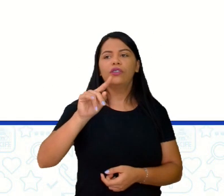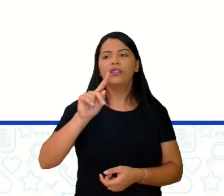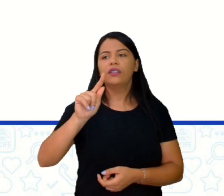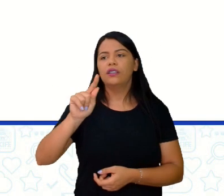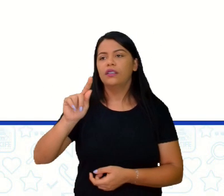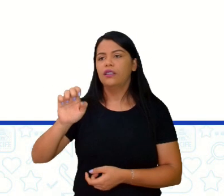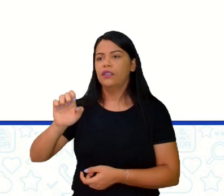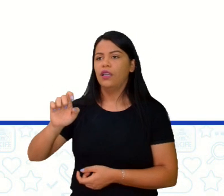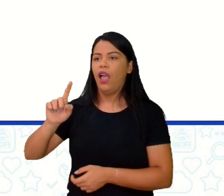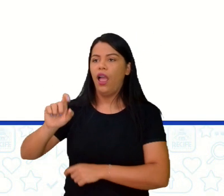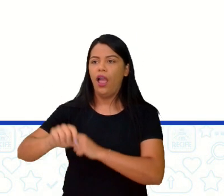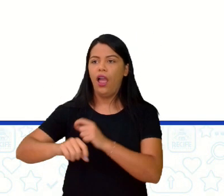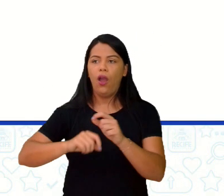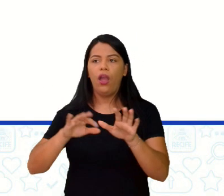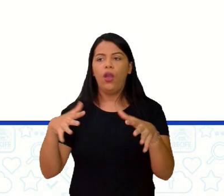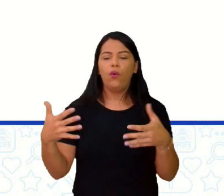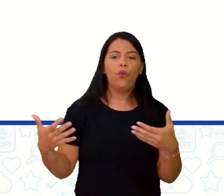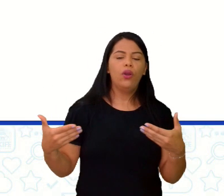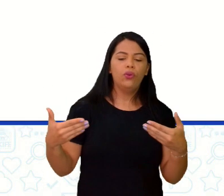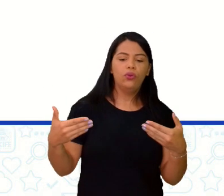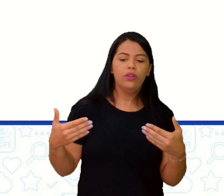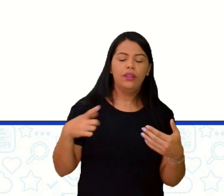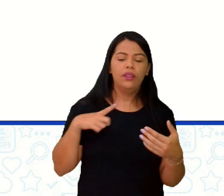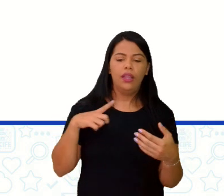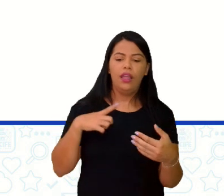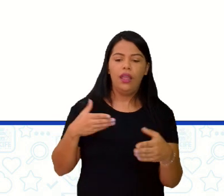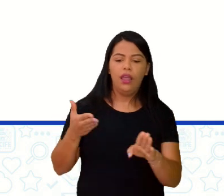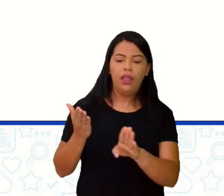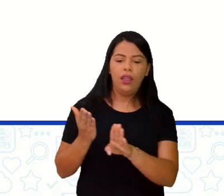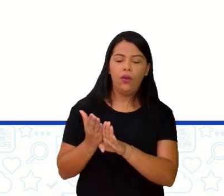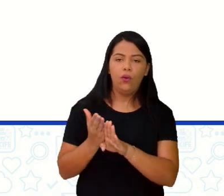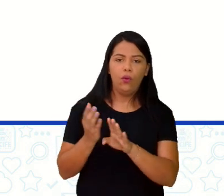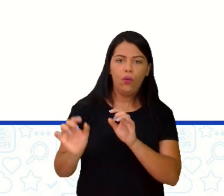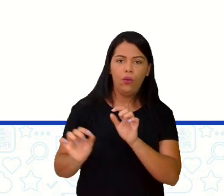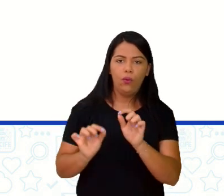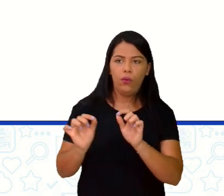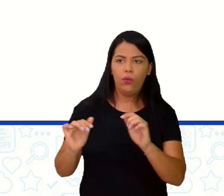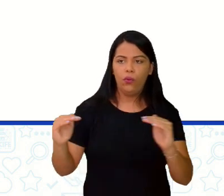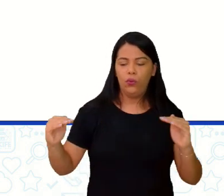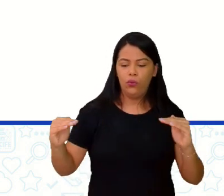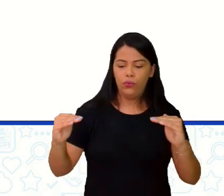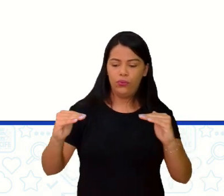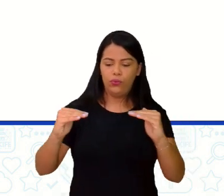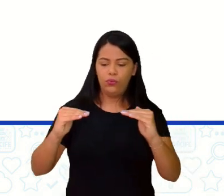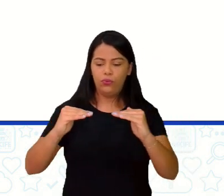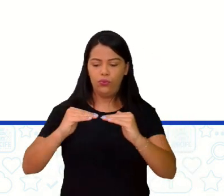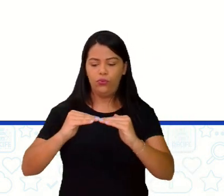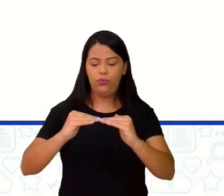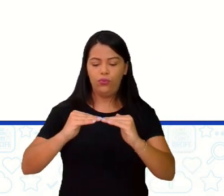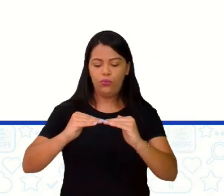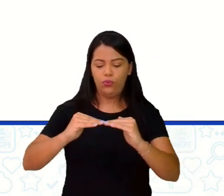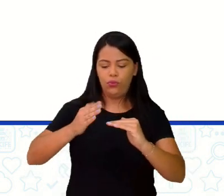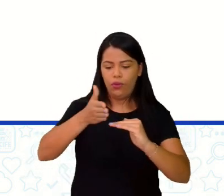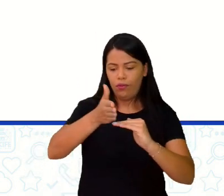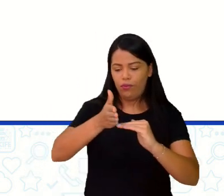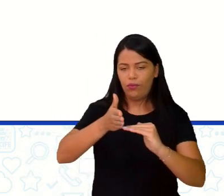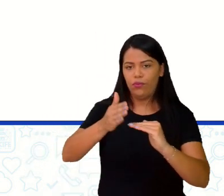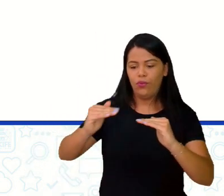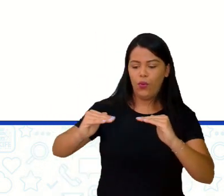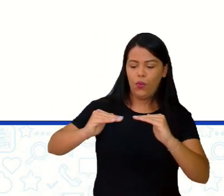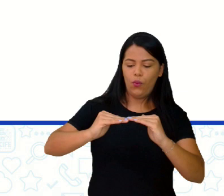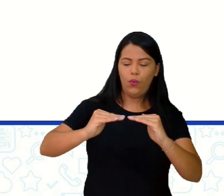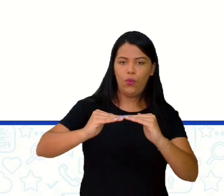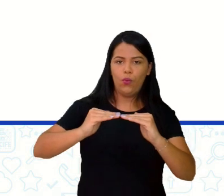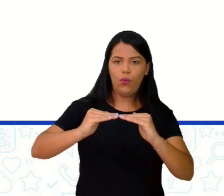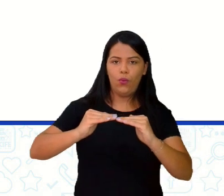justamente o encontro de cada placa dessa. Onde ela está ali, ó, se encontrando uma com uma